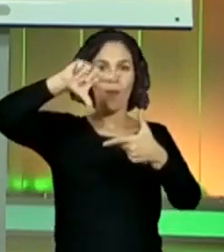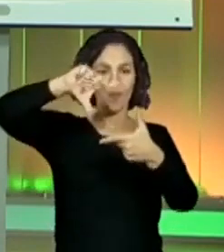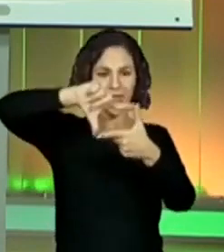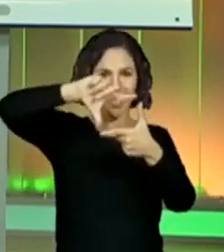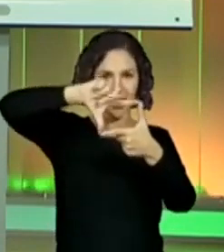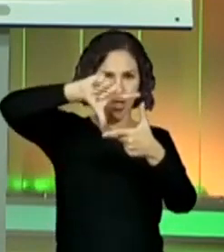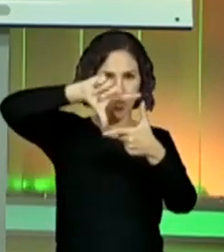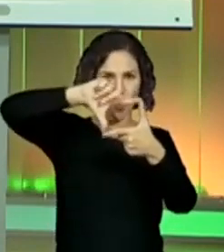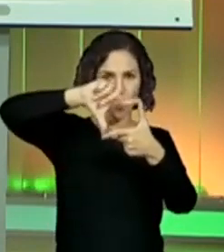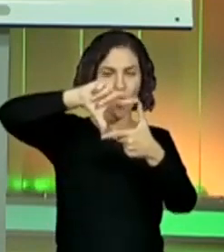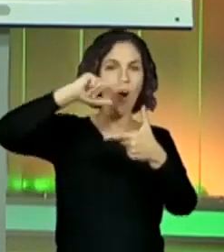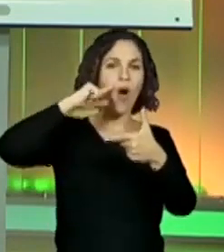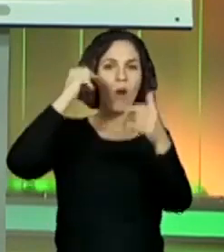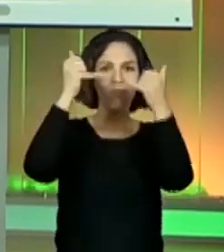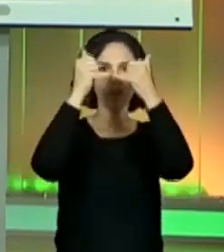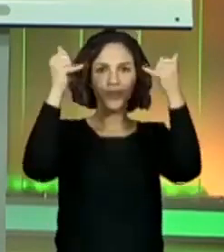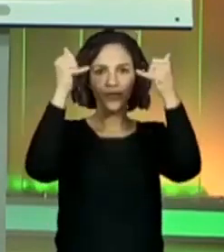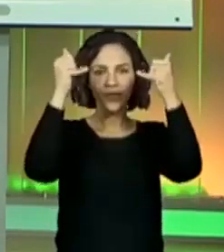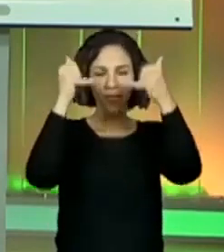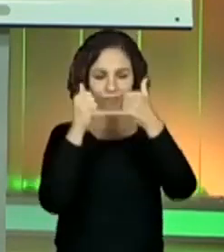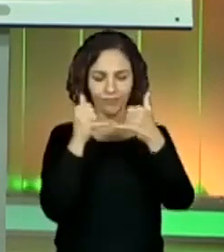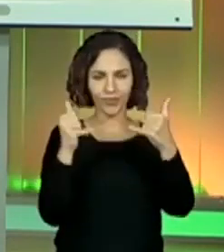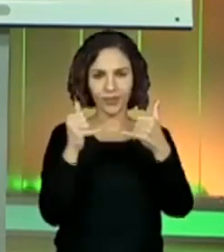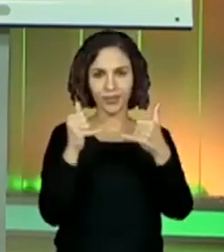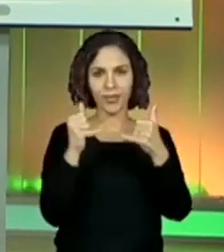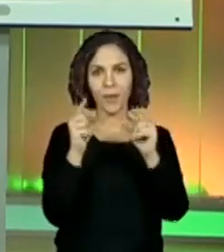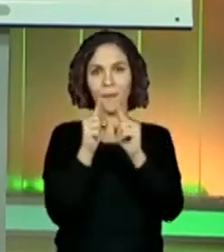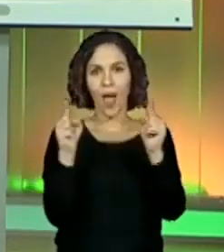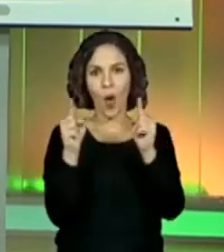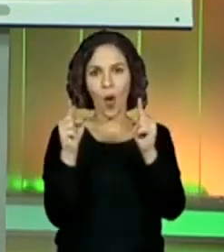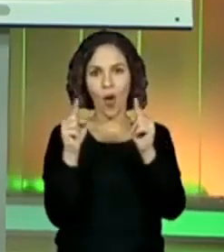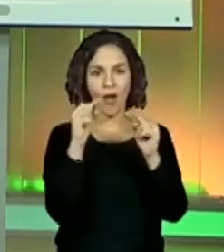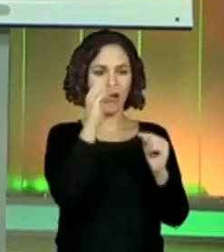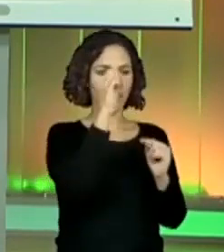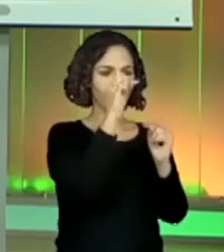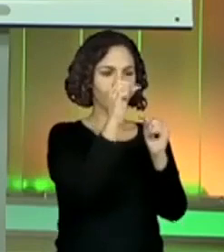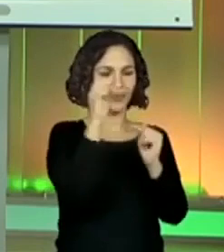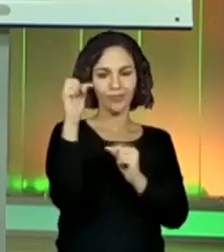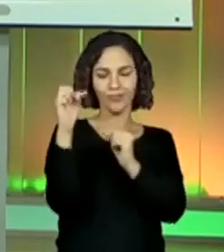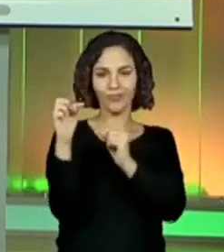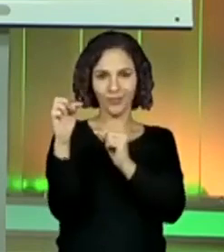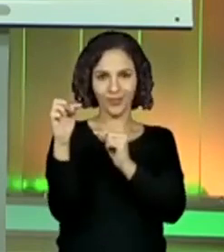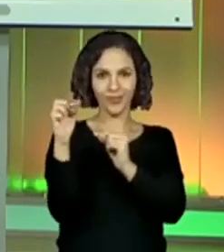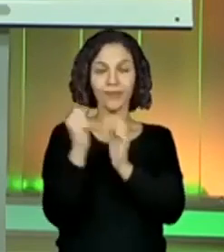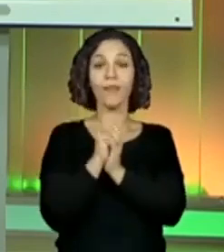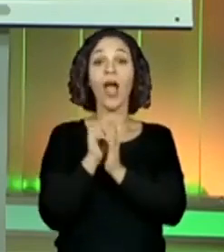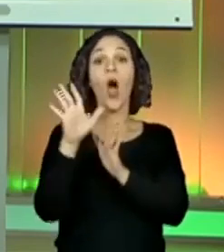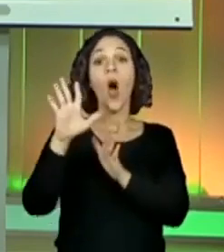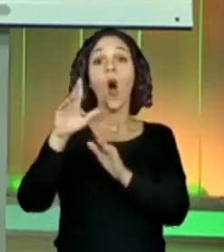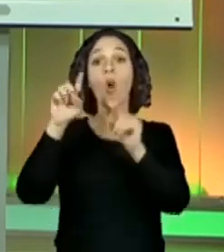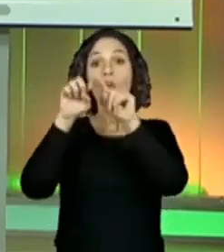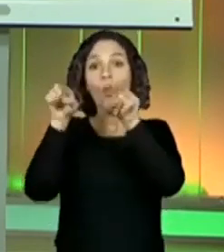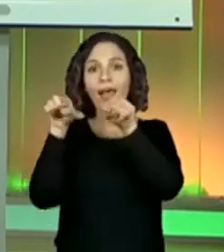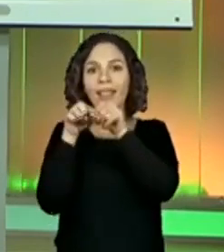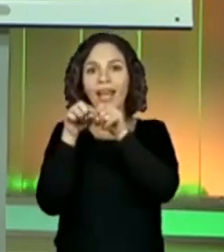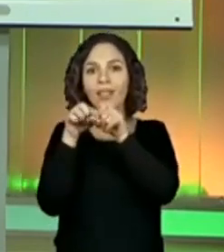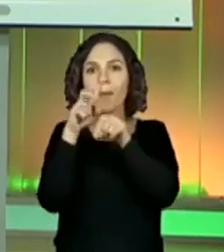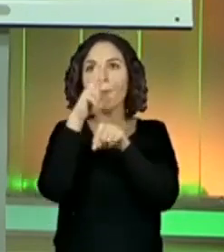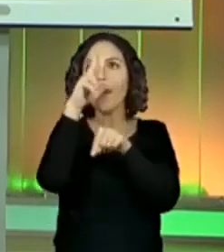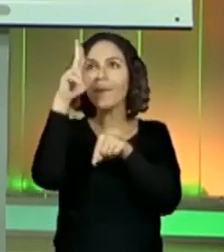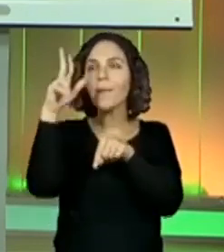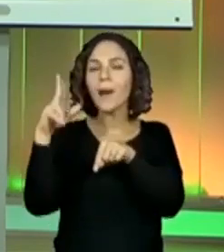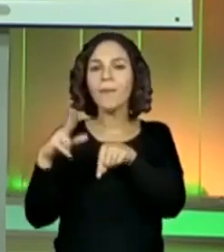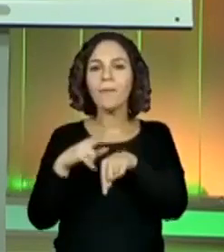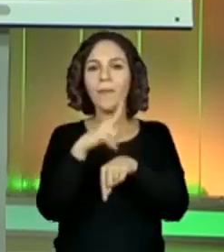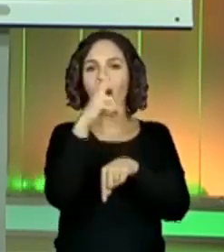lados iguais, né? E o retângulo, né? Não necessariamente ele tem os quatro lados iguais, tá bom? Então, toda vez que você pegar um retângulo